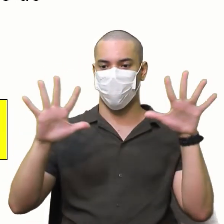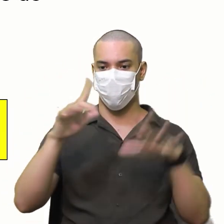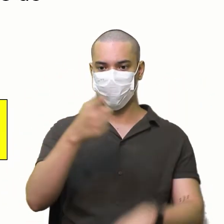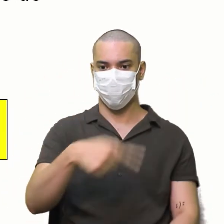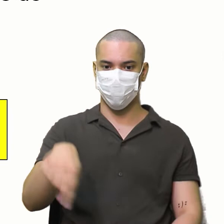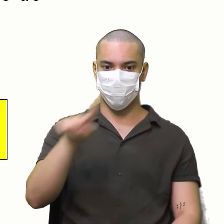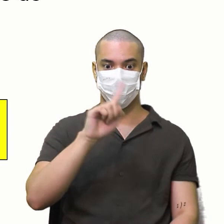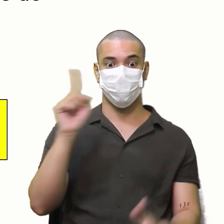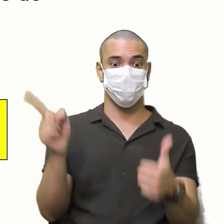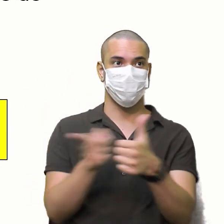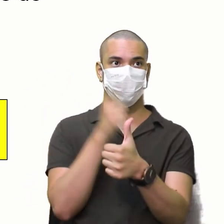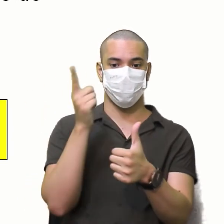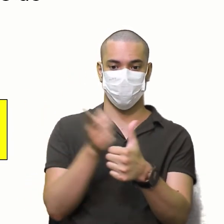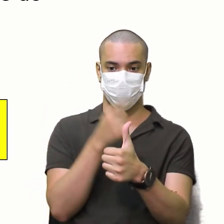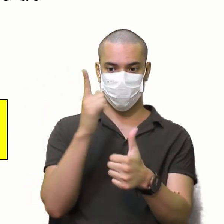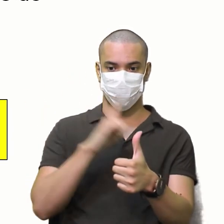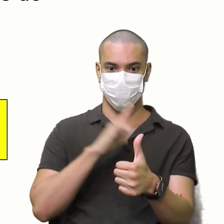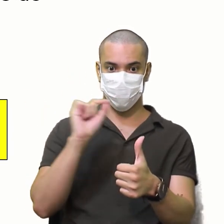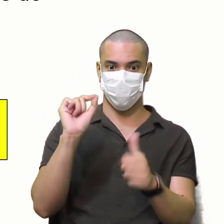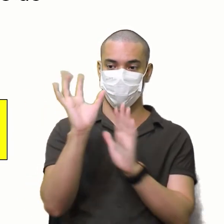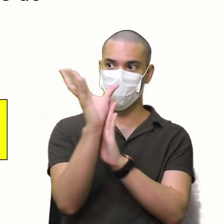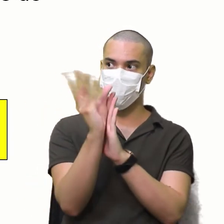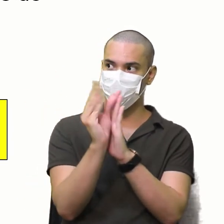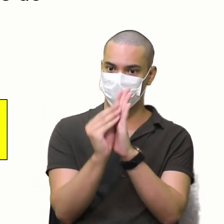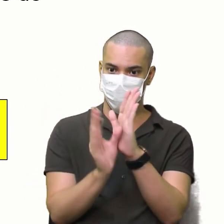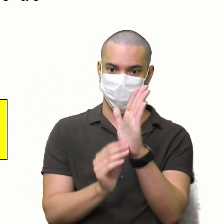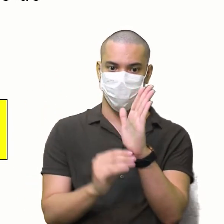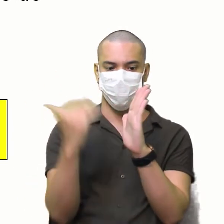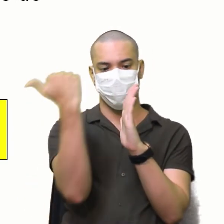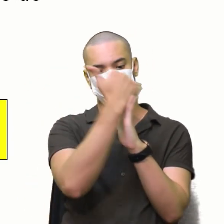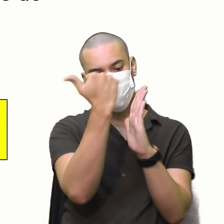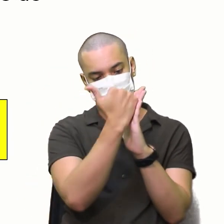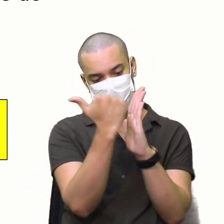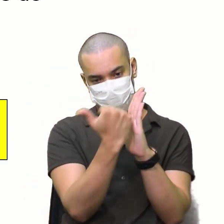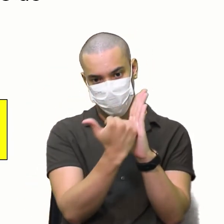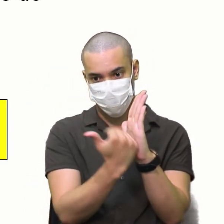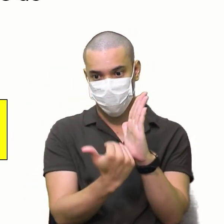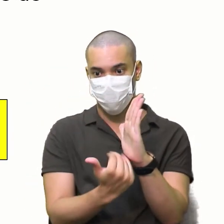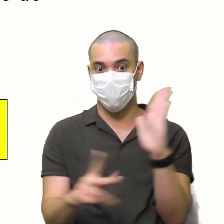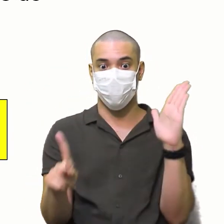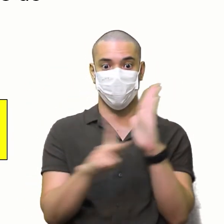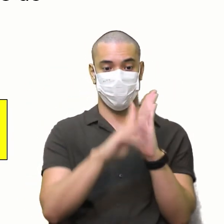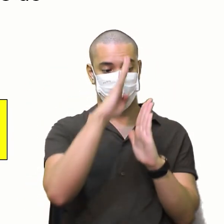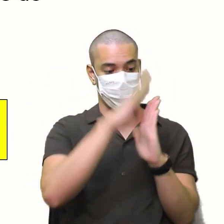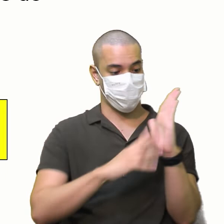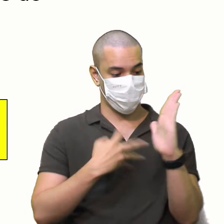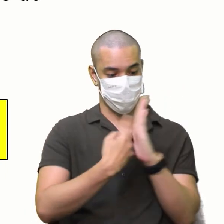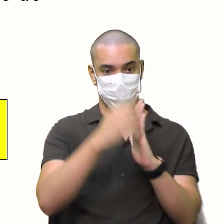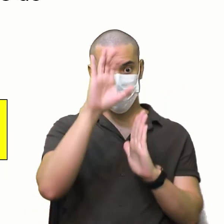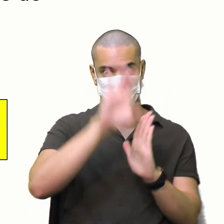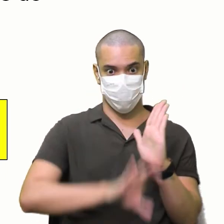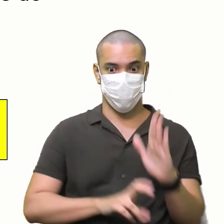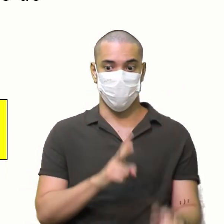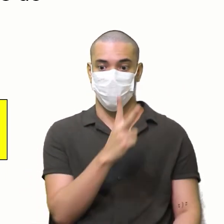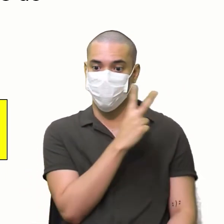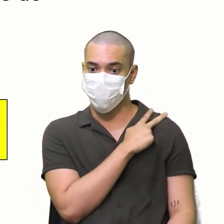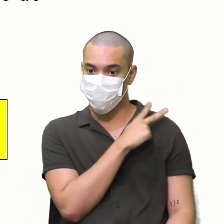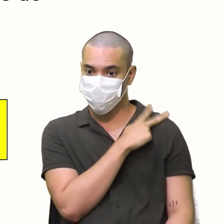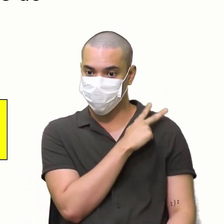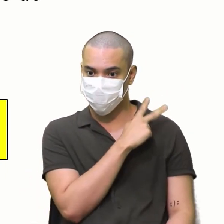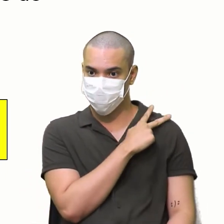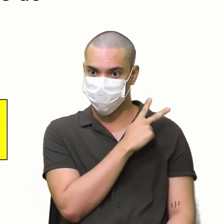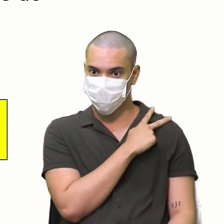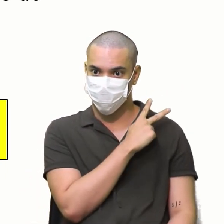vocês Primeiro Nós temos os conteúdos Programados Da nossa grade curricular Segundo ano Do ensino